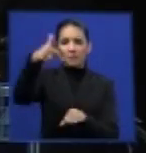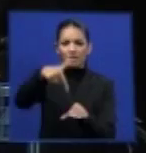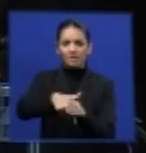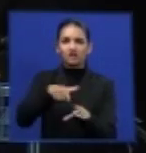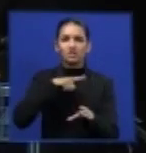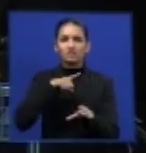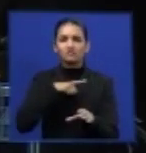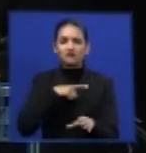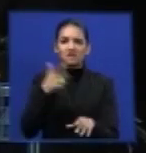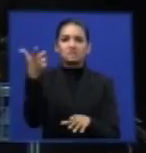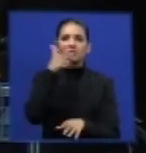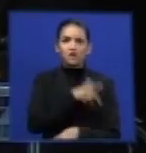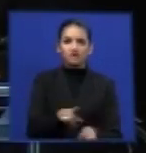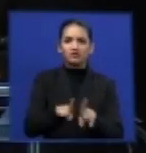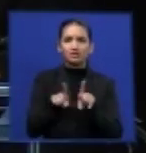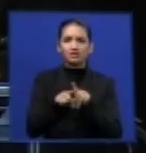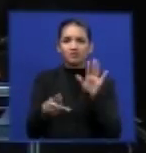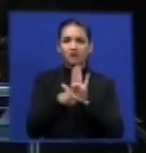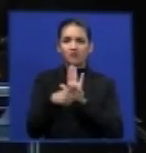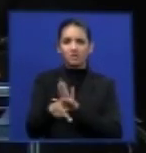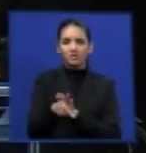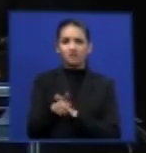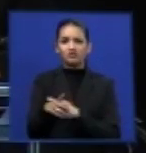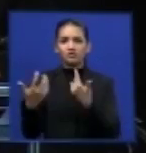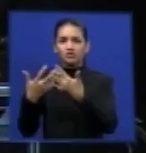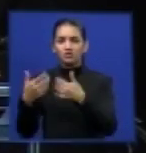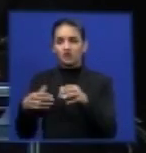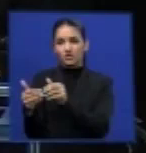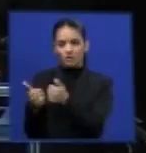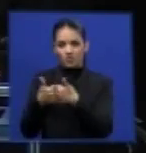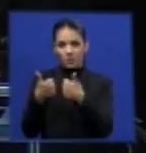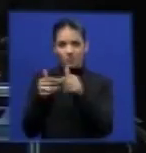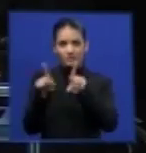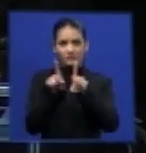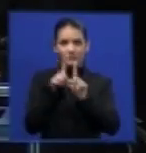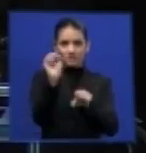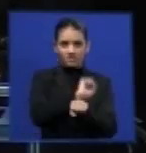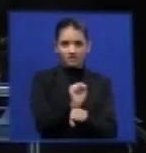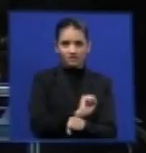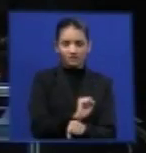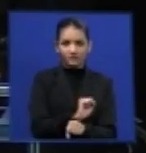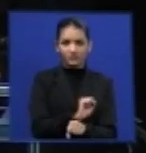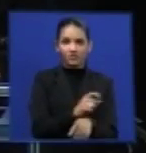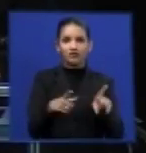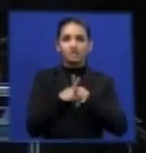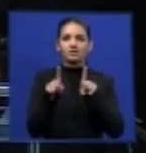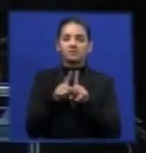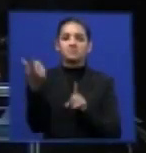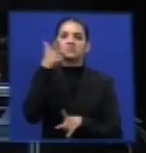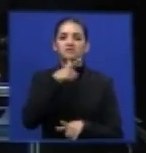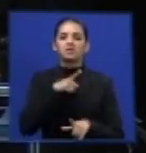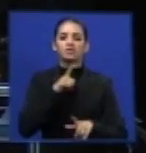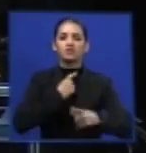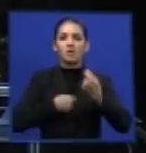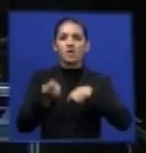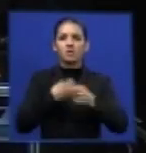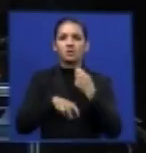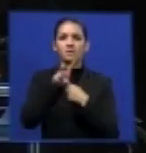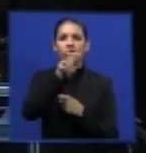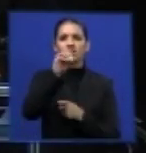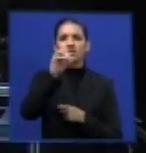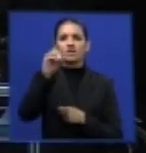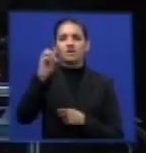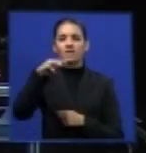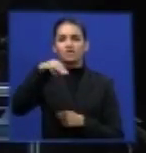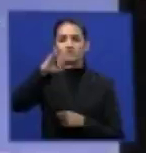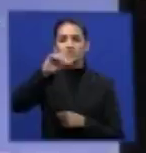e 17 litros por pneu de automóvel em relação à produção de cada pneu novo gera uma economia de 500 milhões de